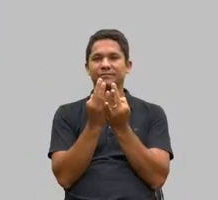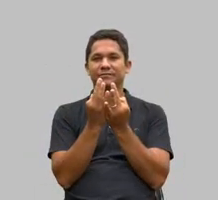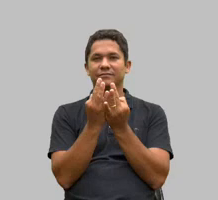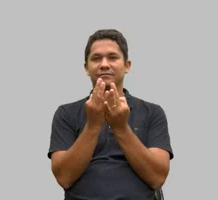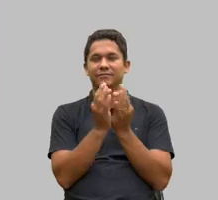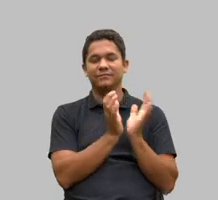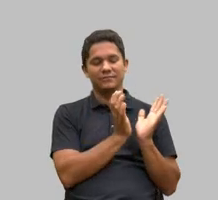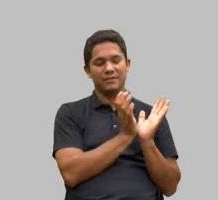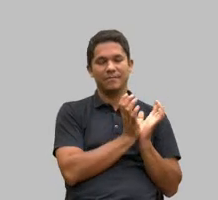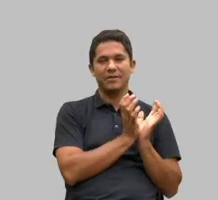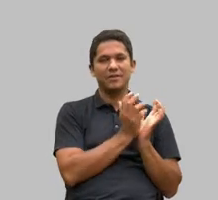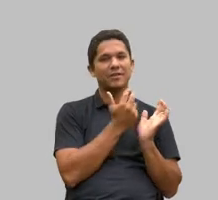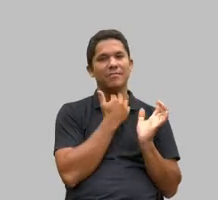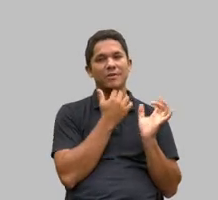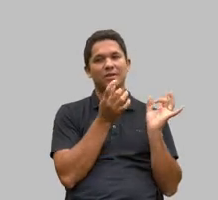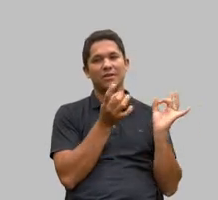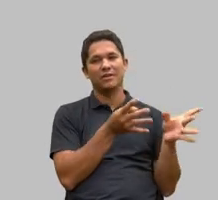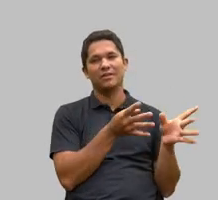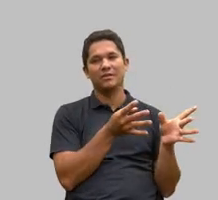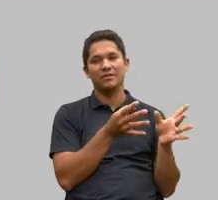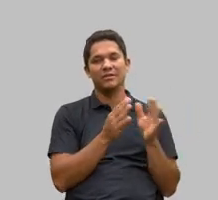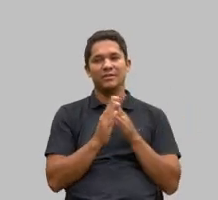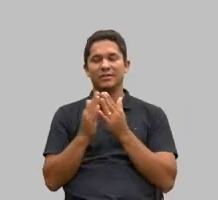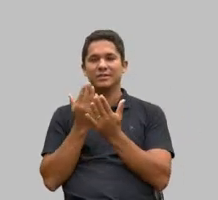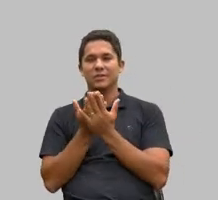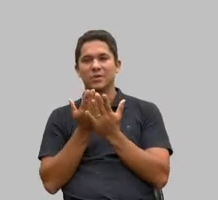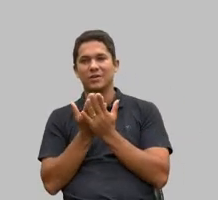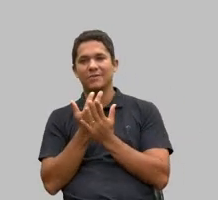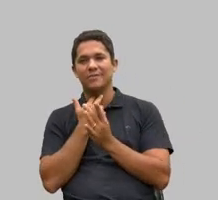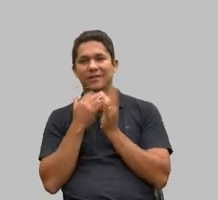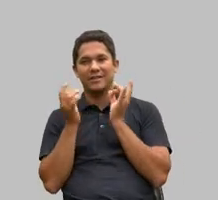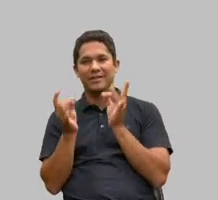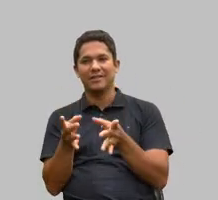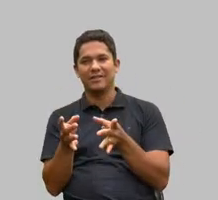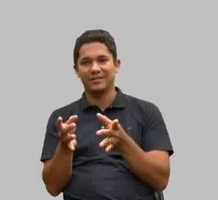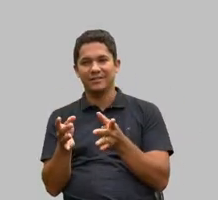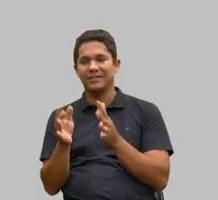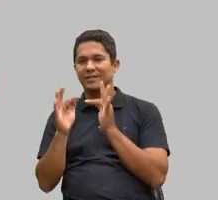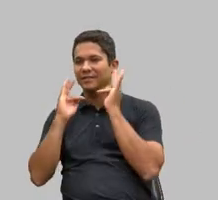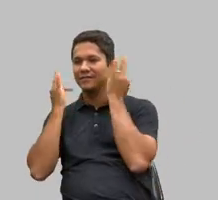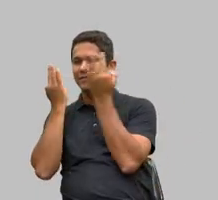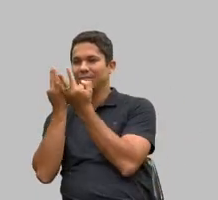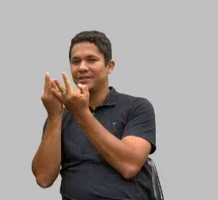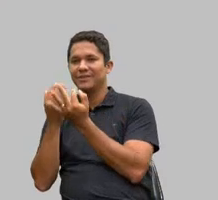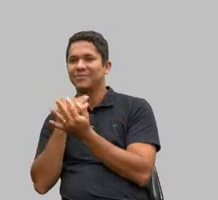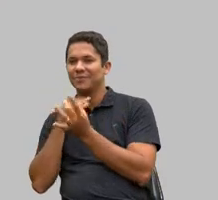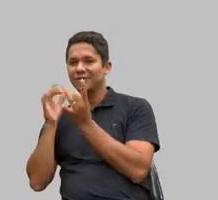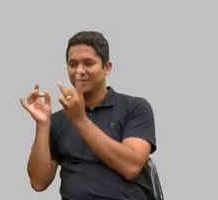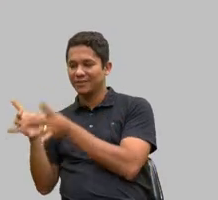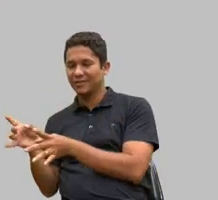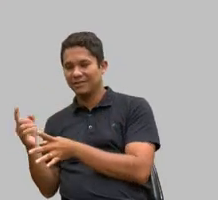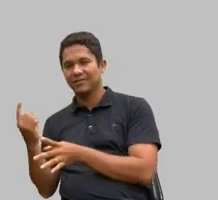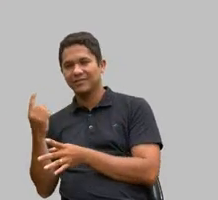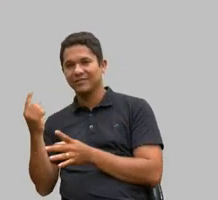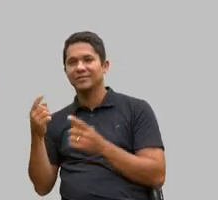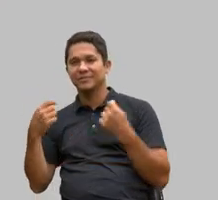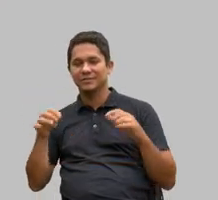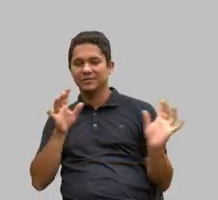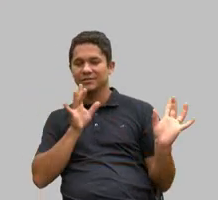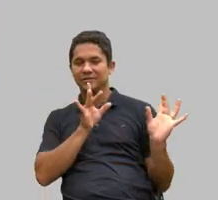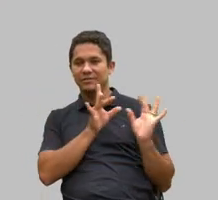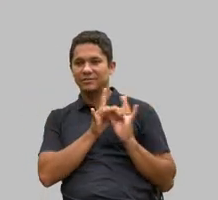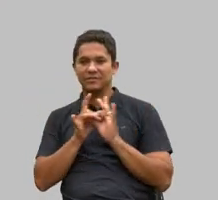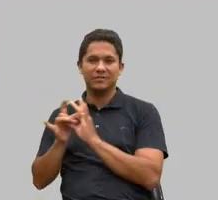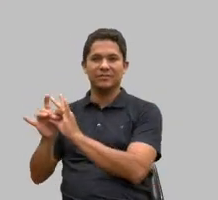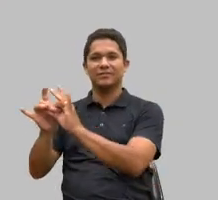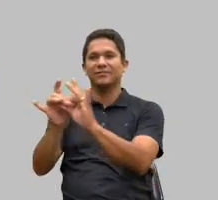pode ficar sozinha a escola não pode ficar sozinha a família não pode ficar sozinha temos que estar de mãos